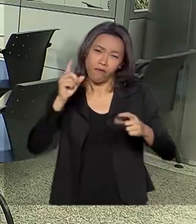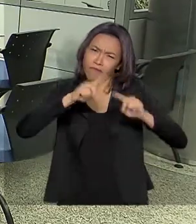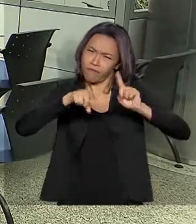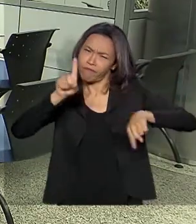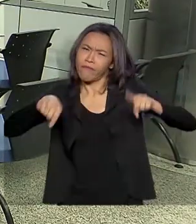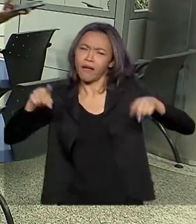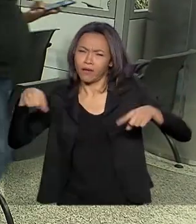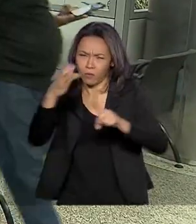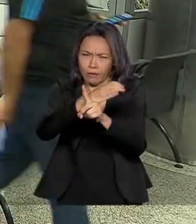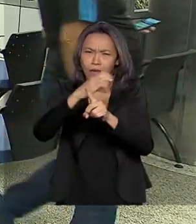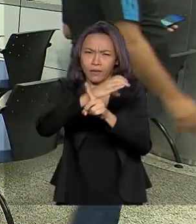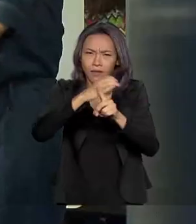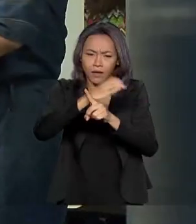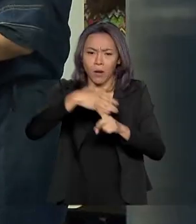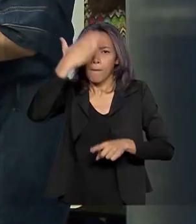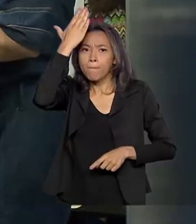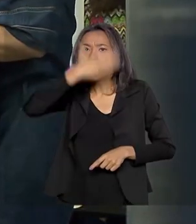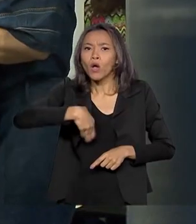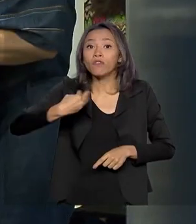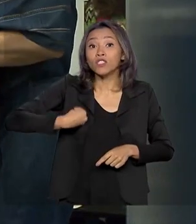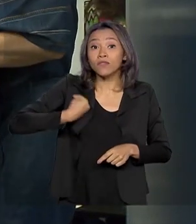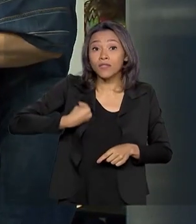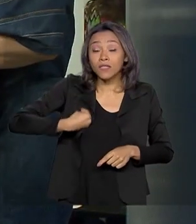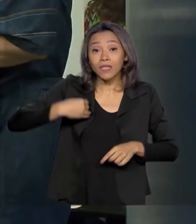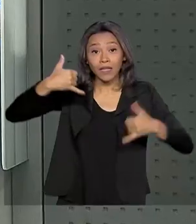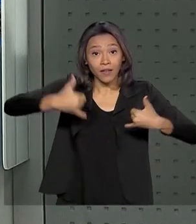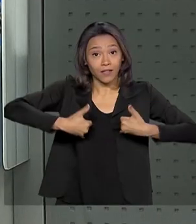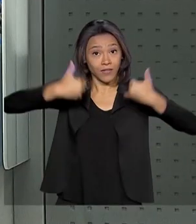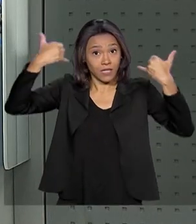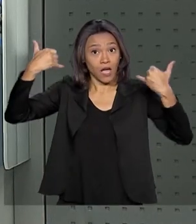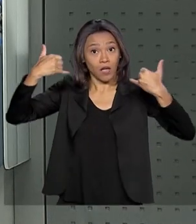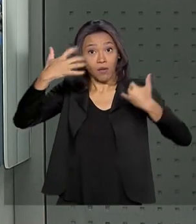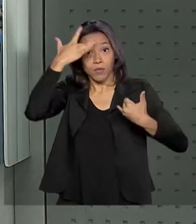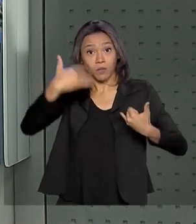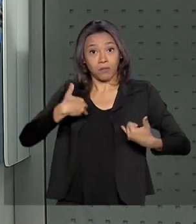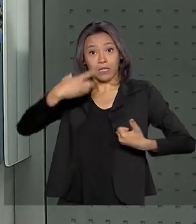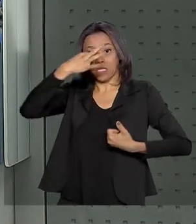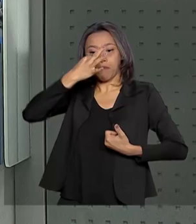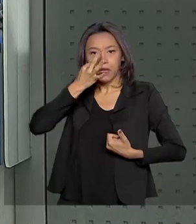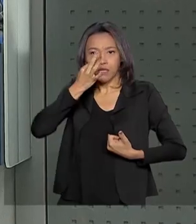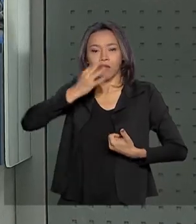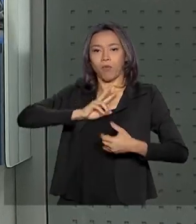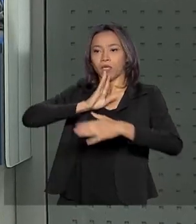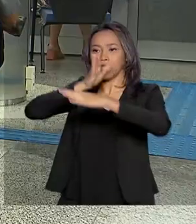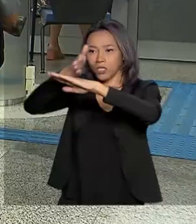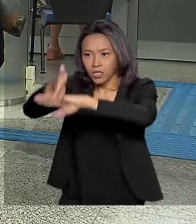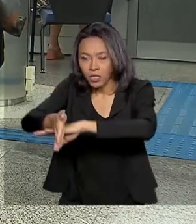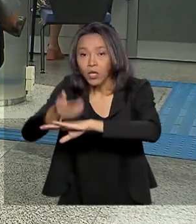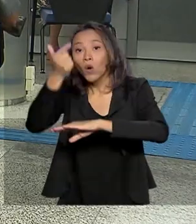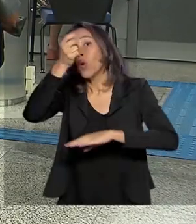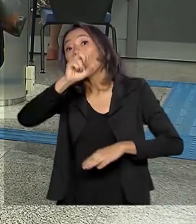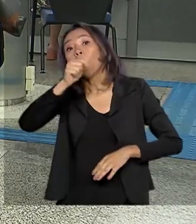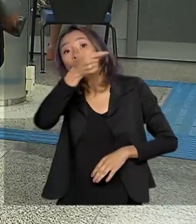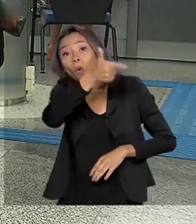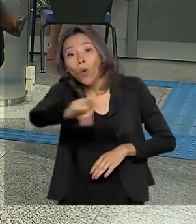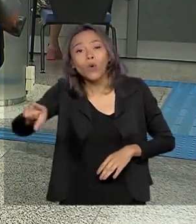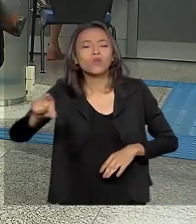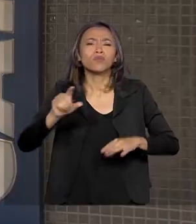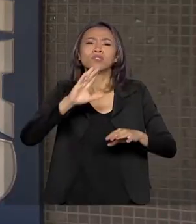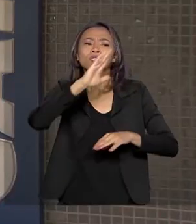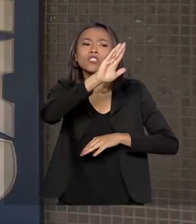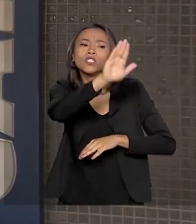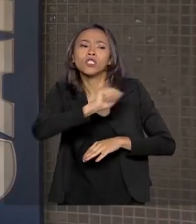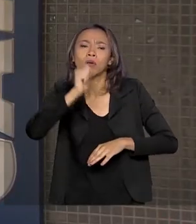Há bancos que fazem a prova de vida no aniversário do beneficiário. Outros convocam os aposentados em períodos distintos.